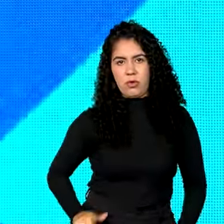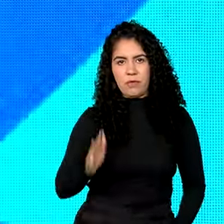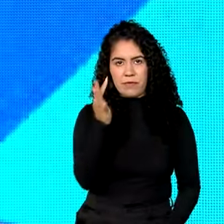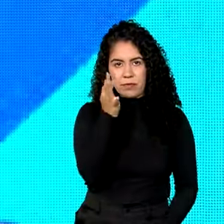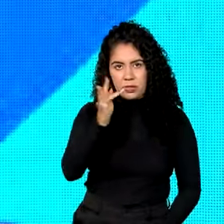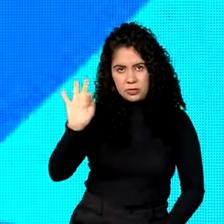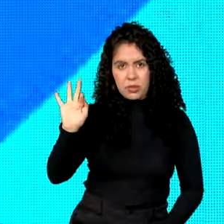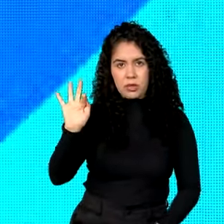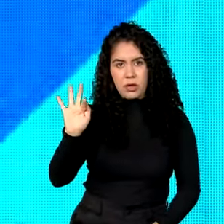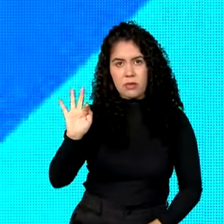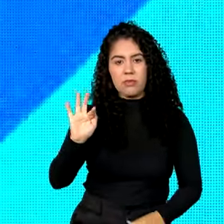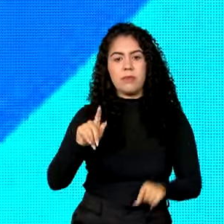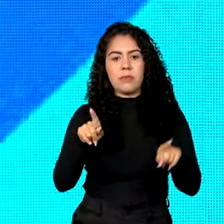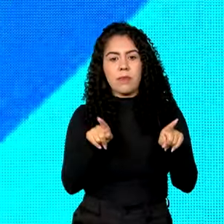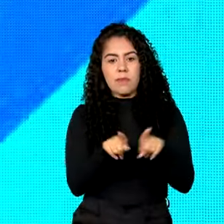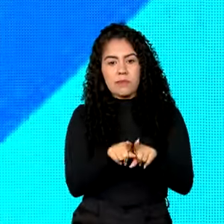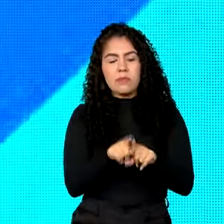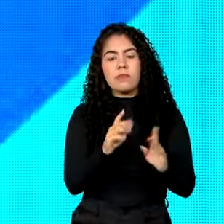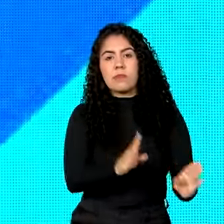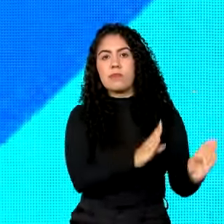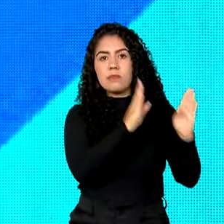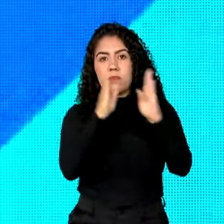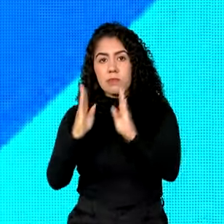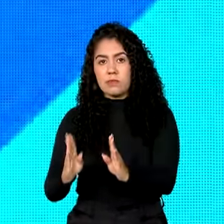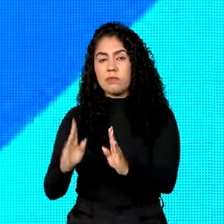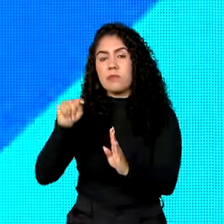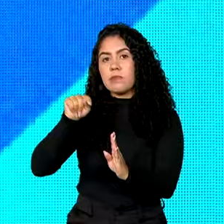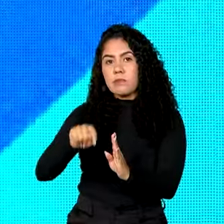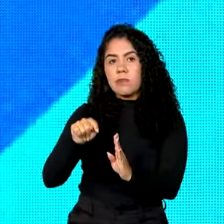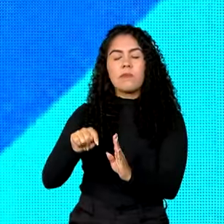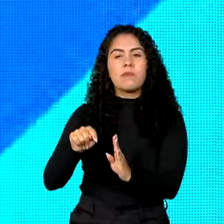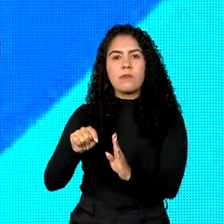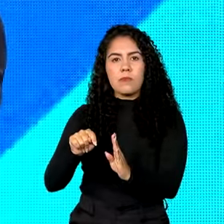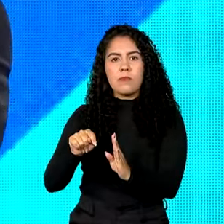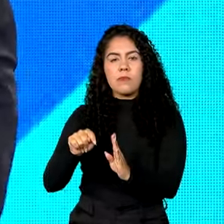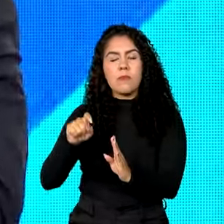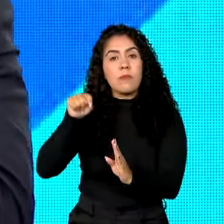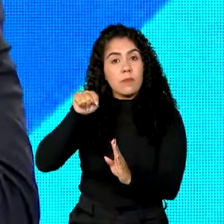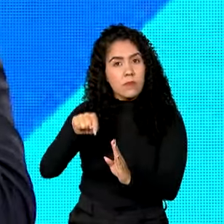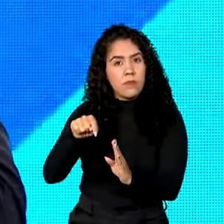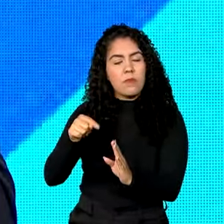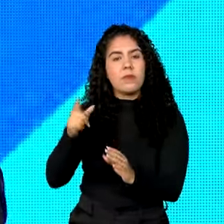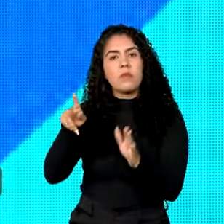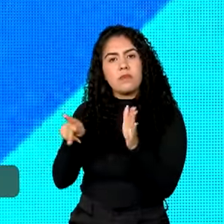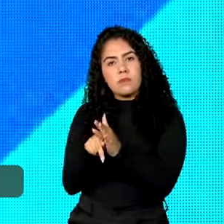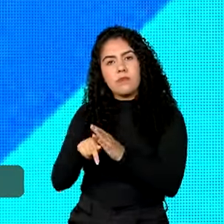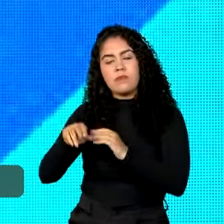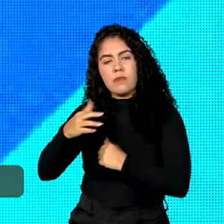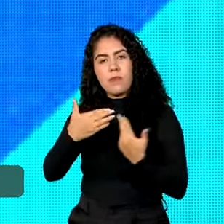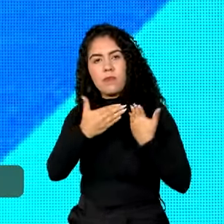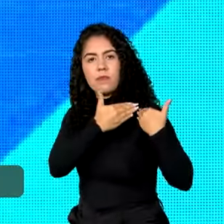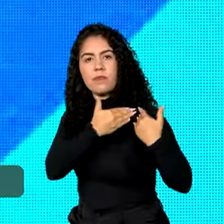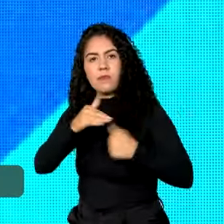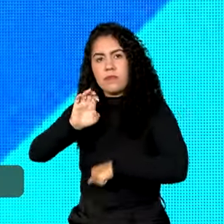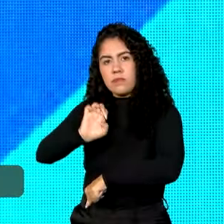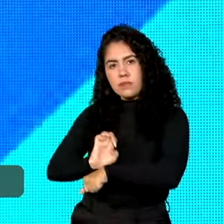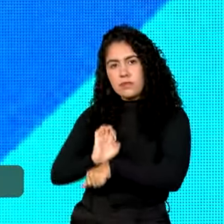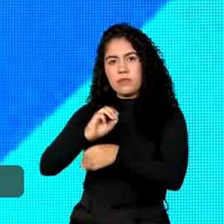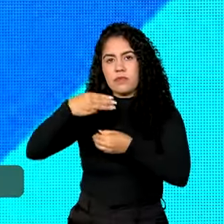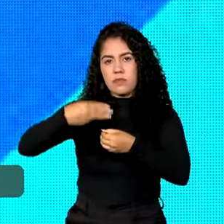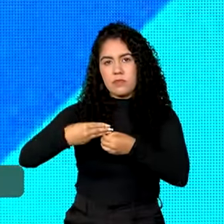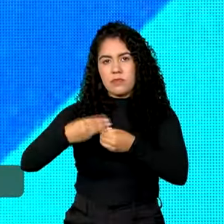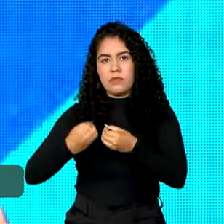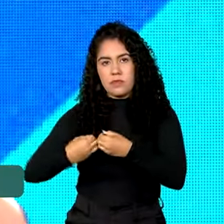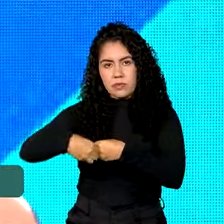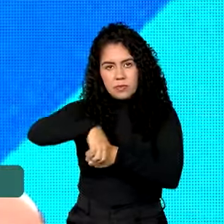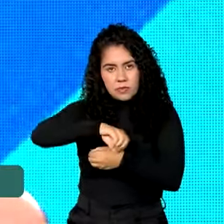dos entes federais. Mas uma outra parte bastante substantiva são dos estados e dos municípios.